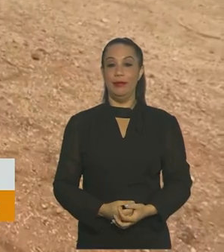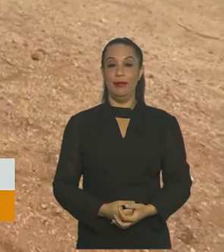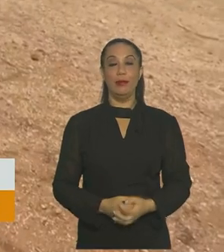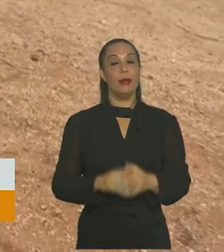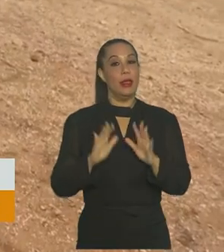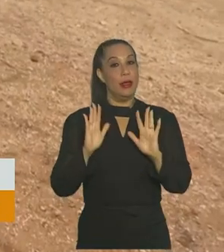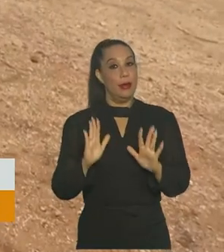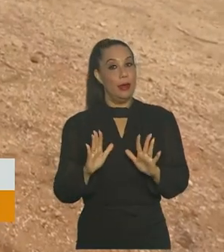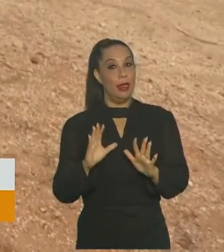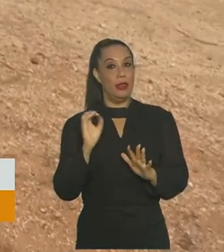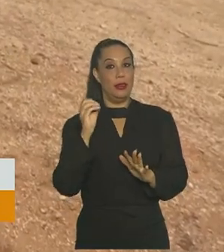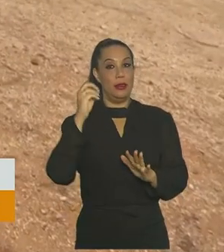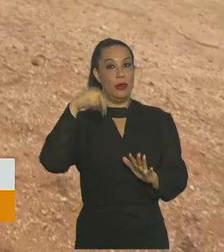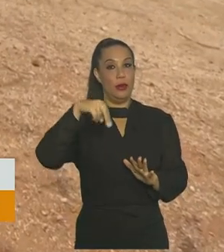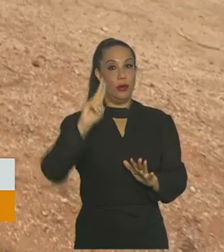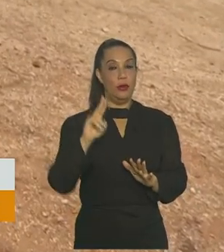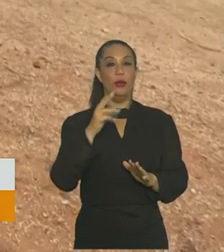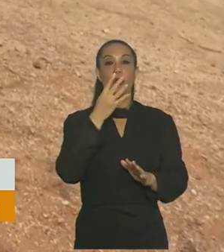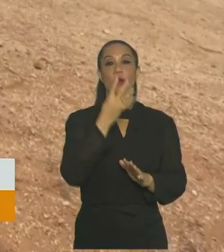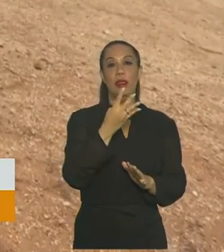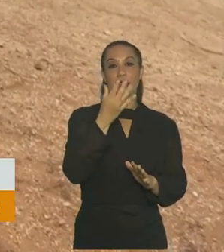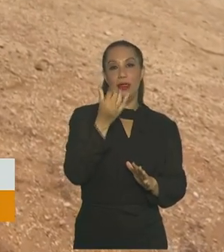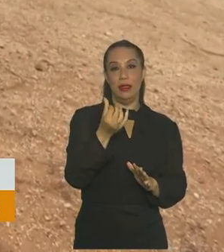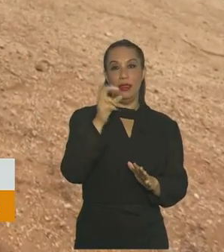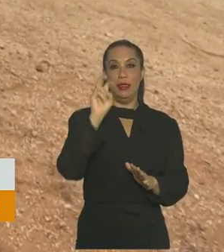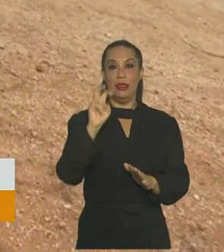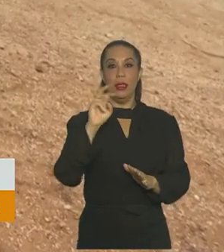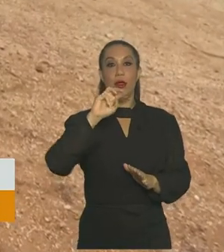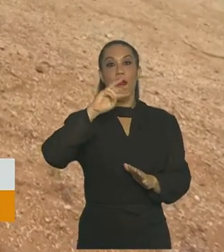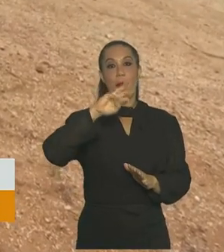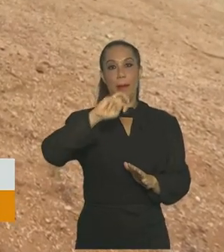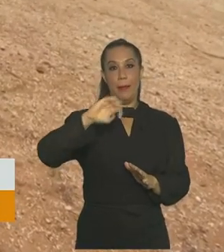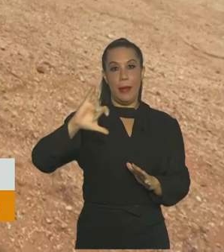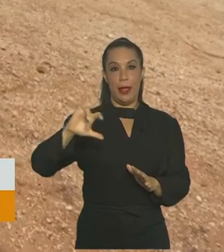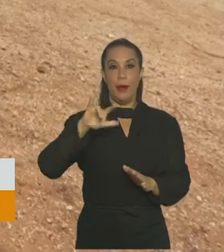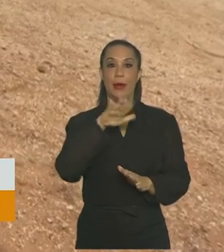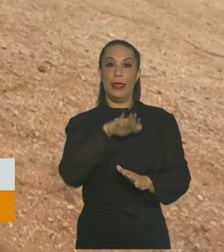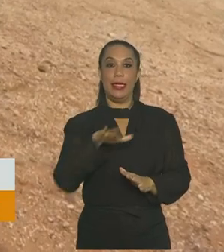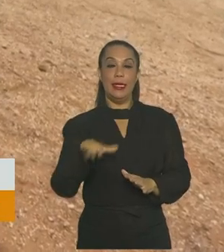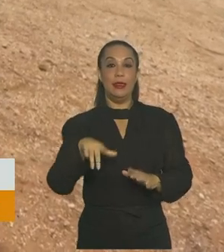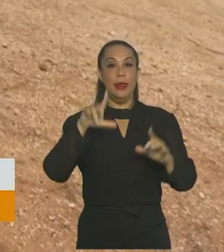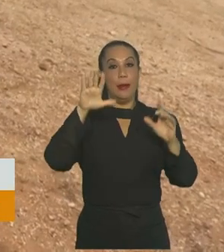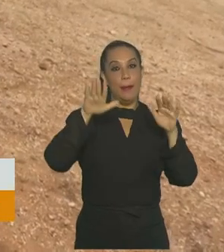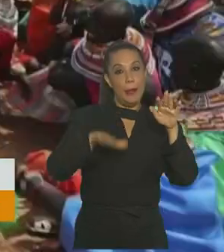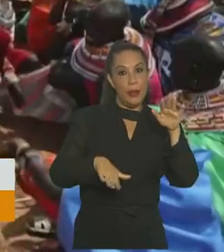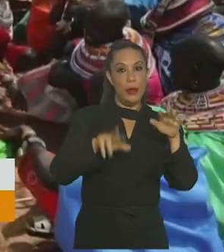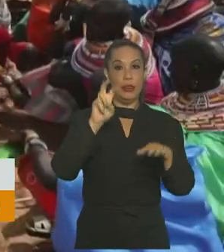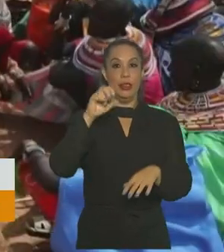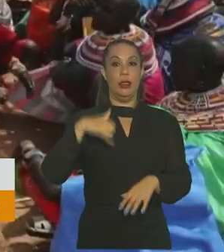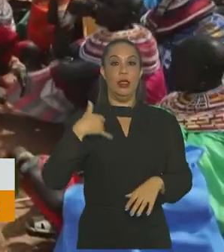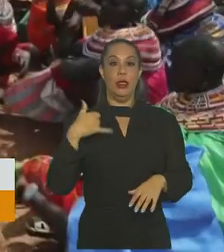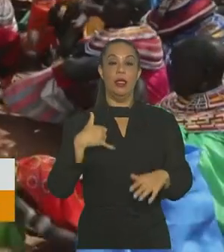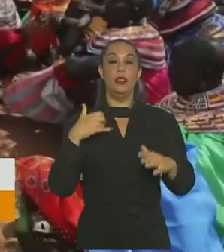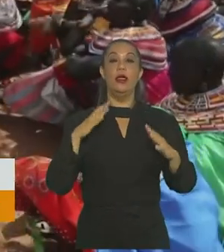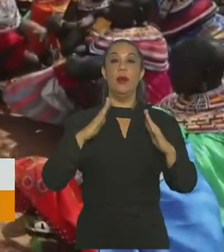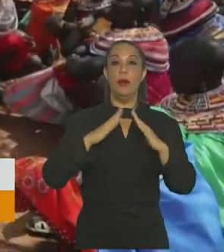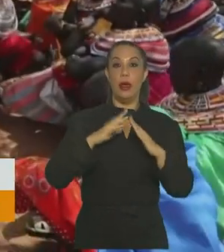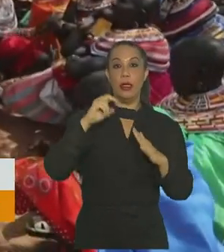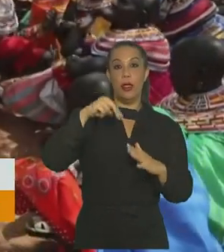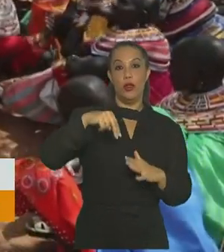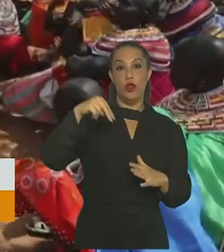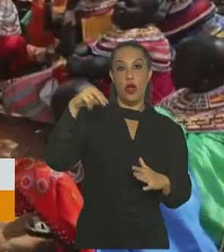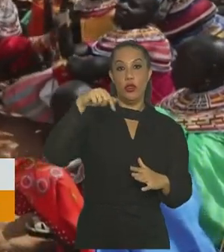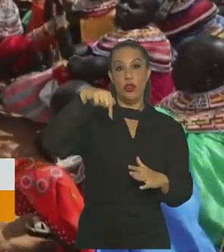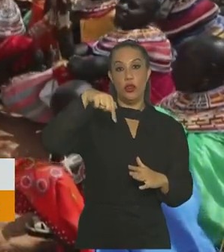Segundo as Nações Unidas, 465 mil crianças menores de 5 anos que vivem no norte do Quênia estão